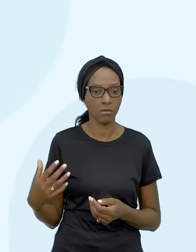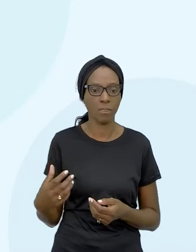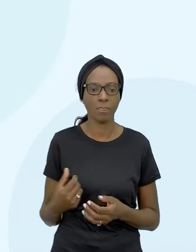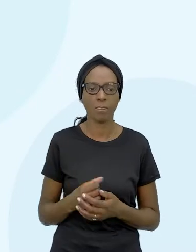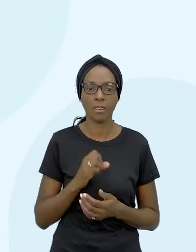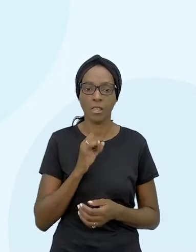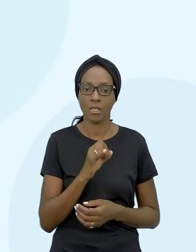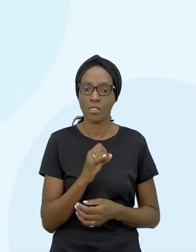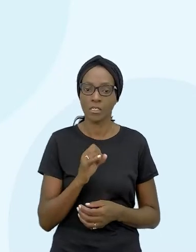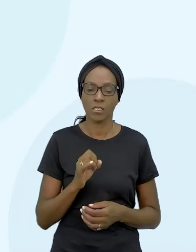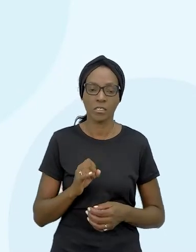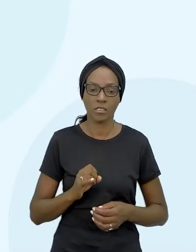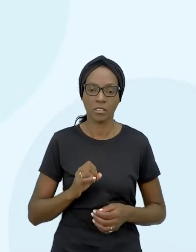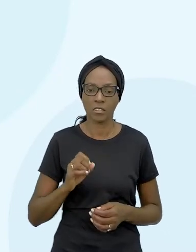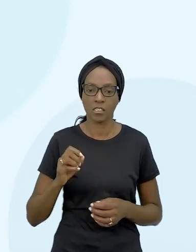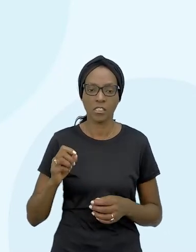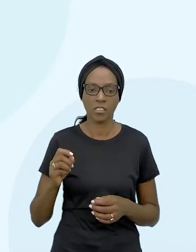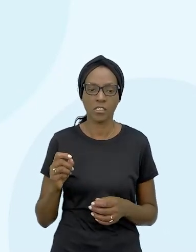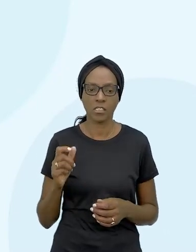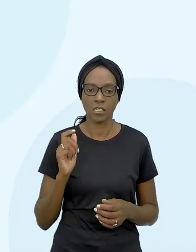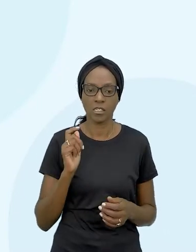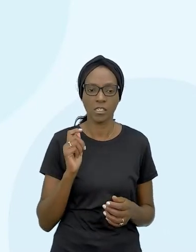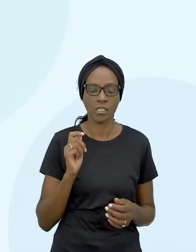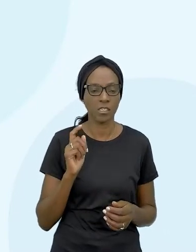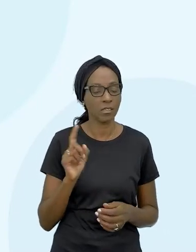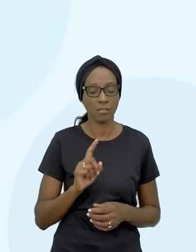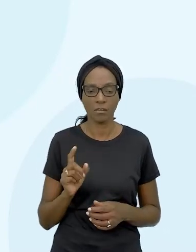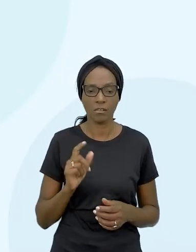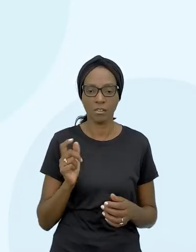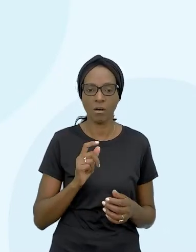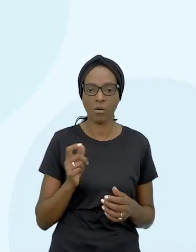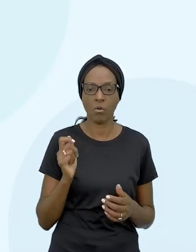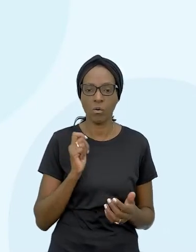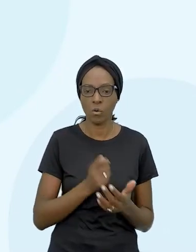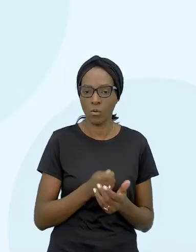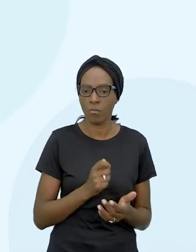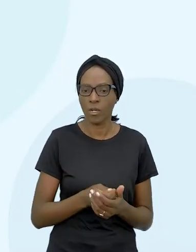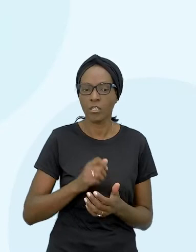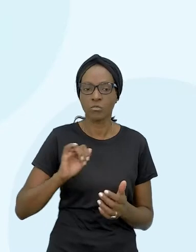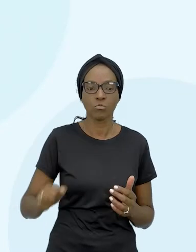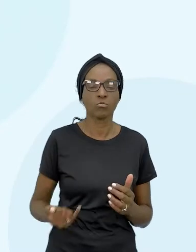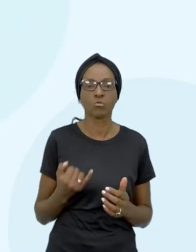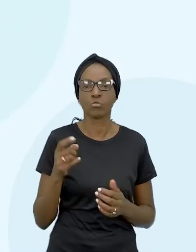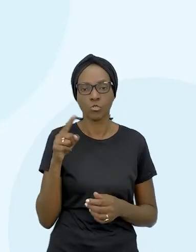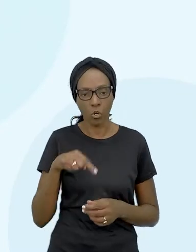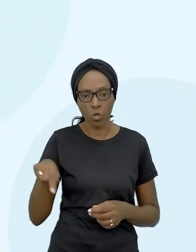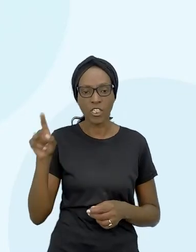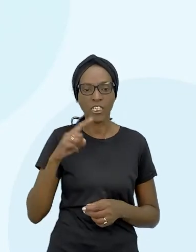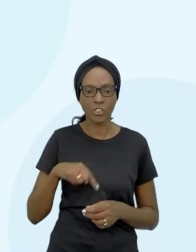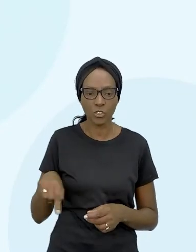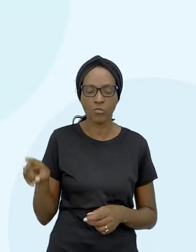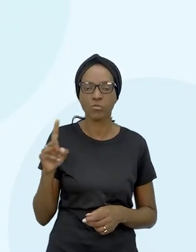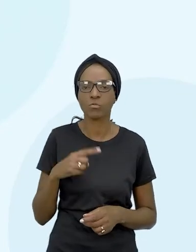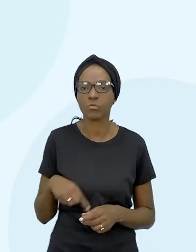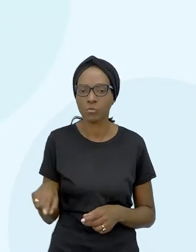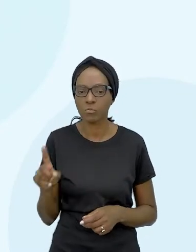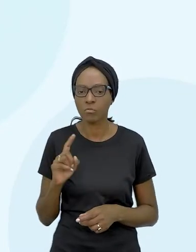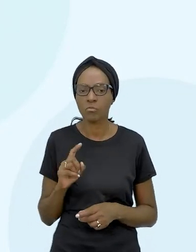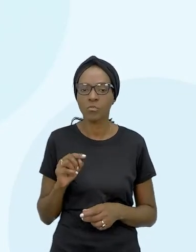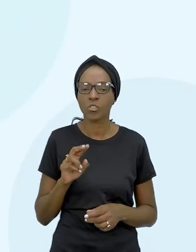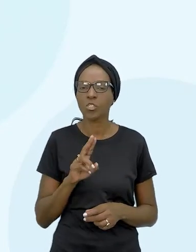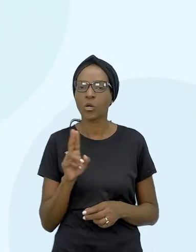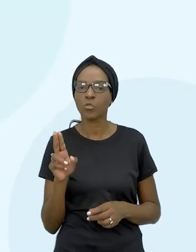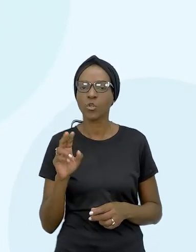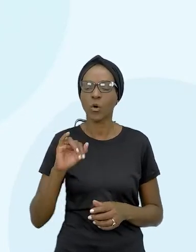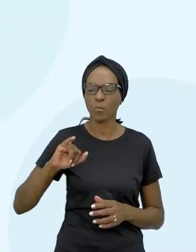pagamento não são cobrados ele vai para o rotativo como eu já disse então até no mínimo ele vai para o rotativo que são chamados de